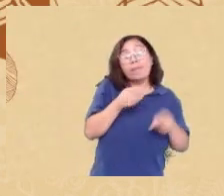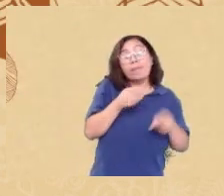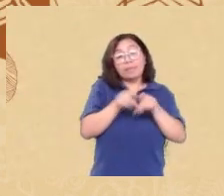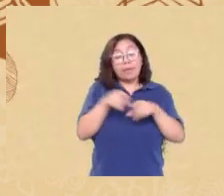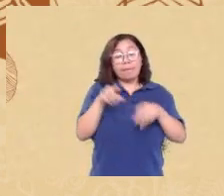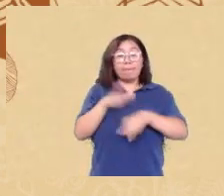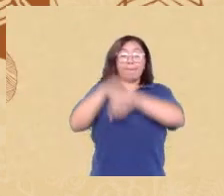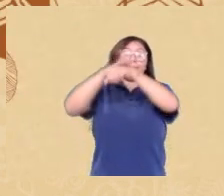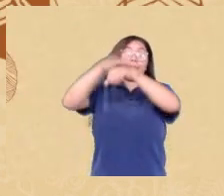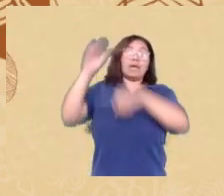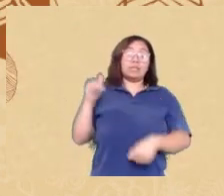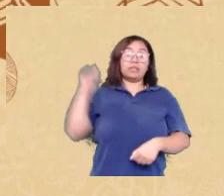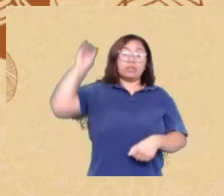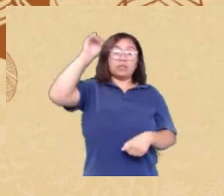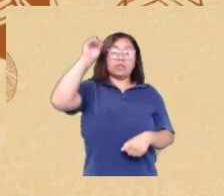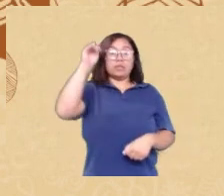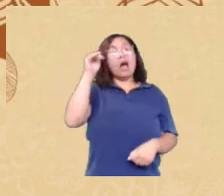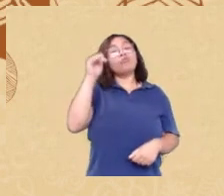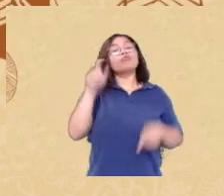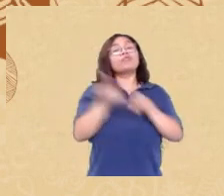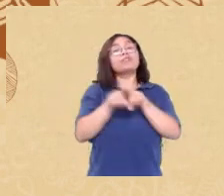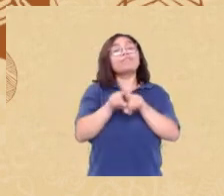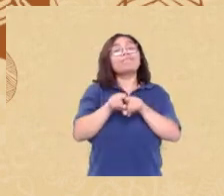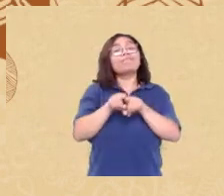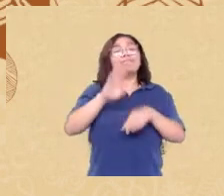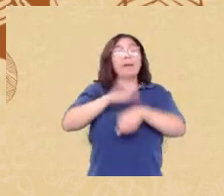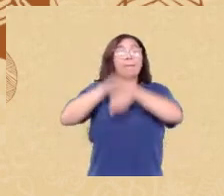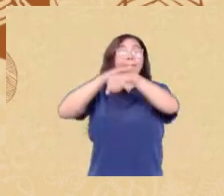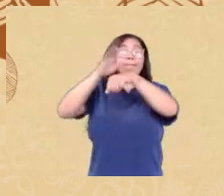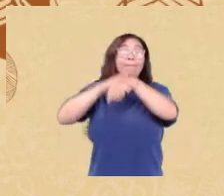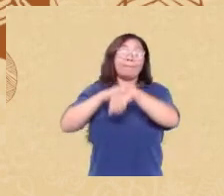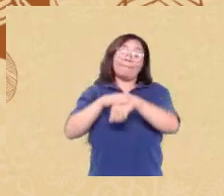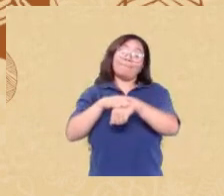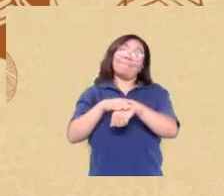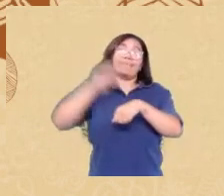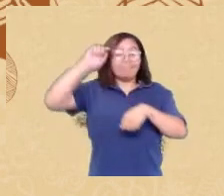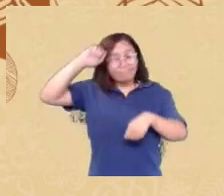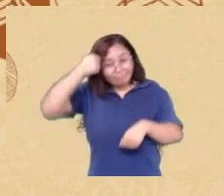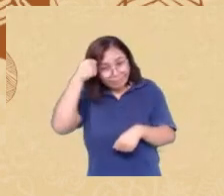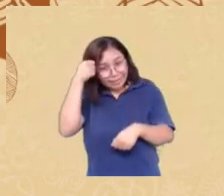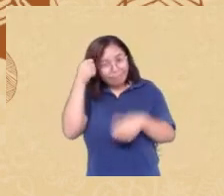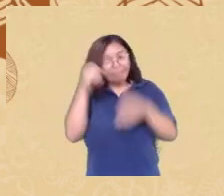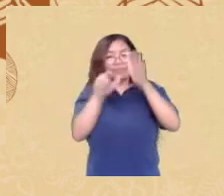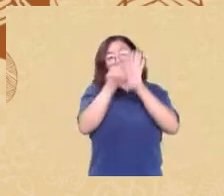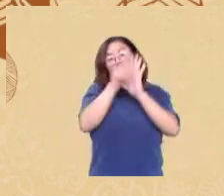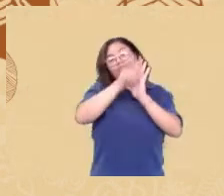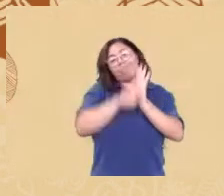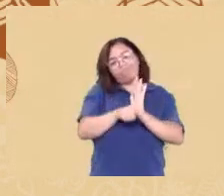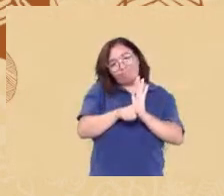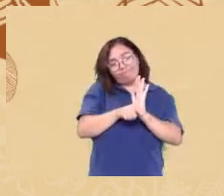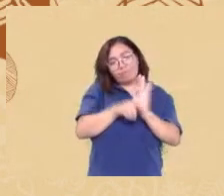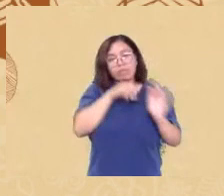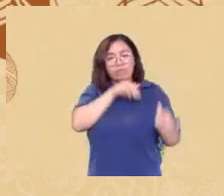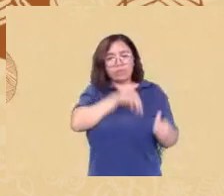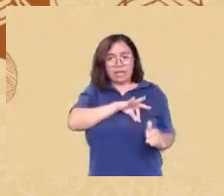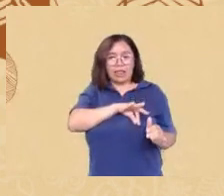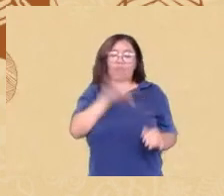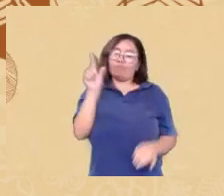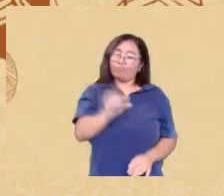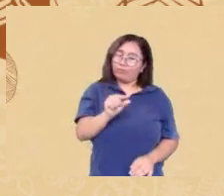aqui mais baixo é o salário certo então fica claro que e esse é um dado bastante recente